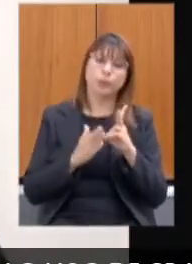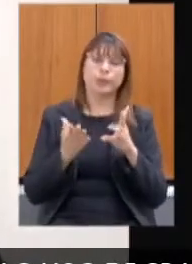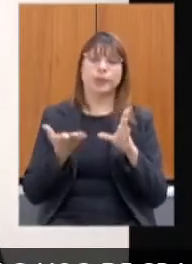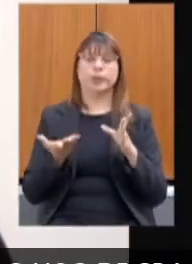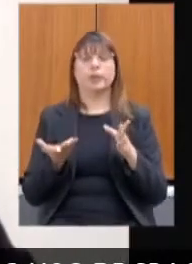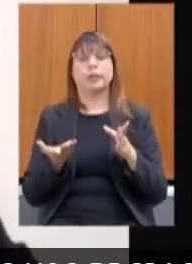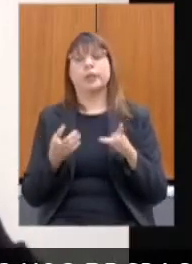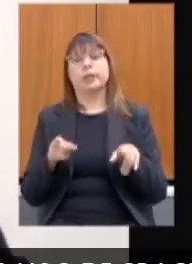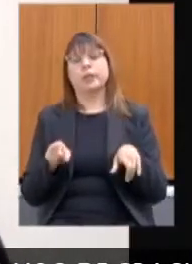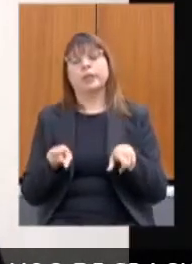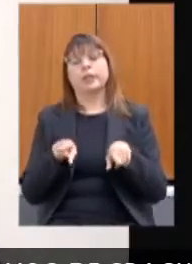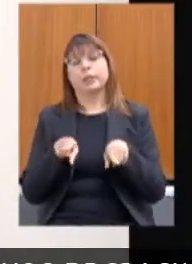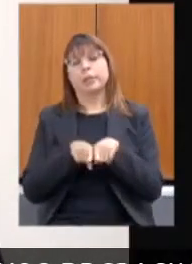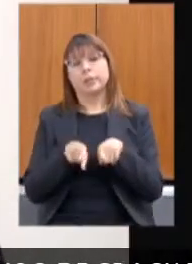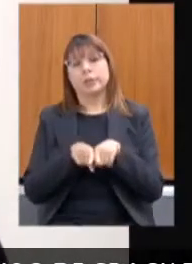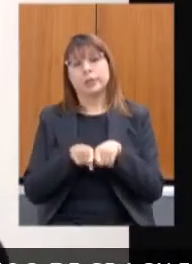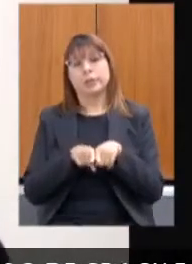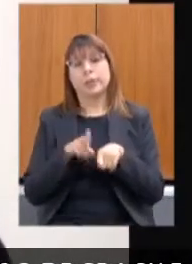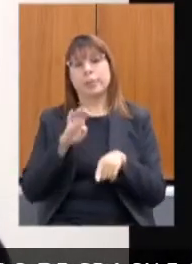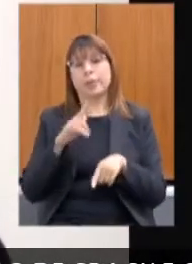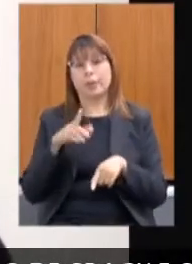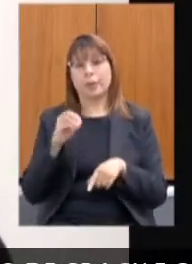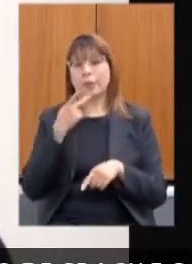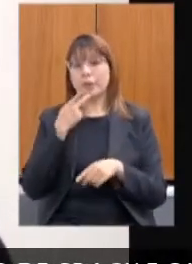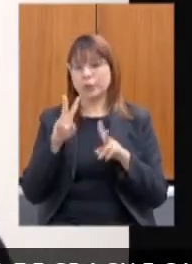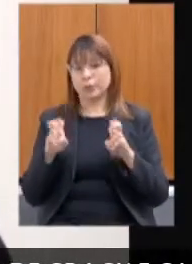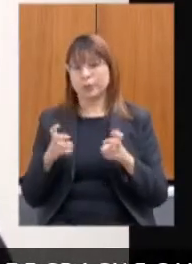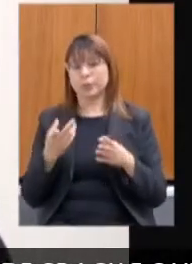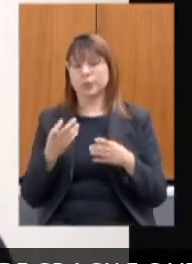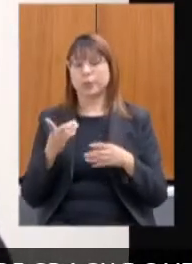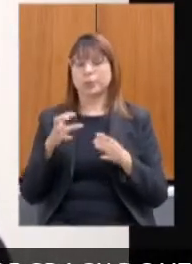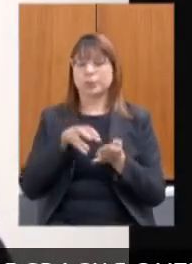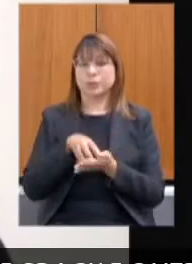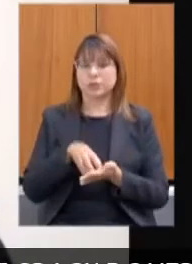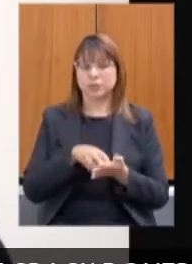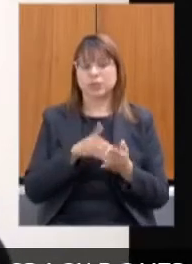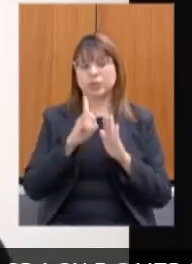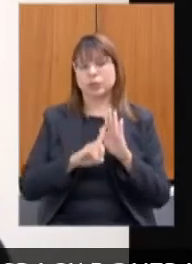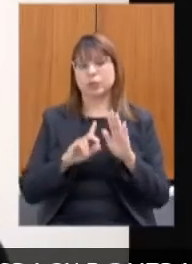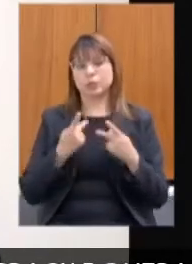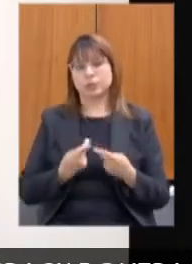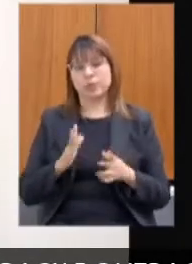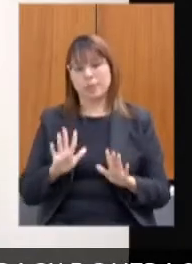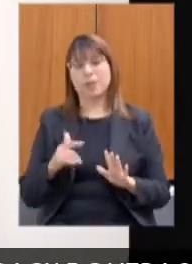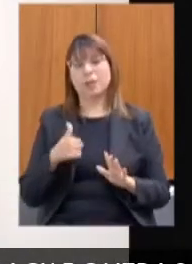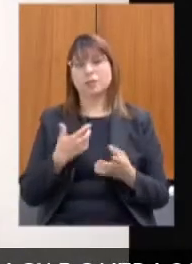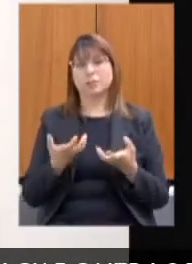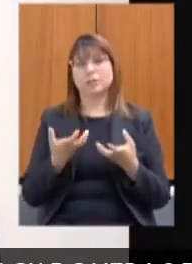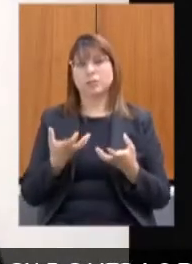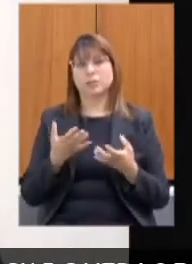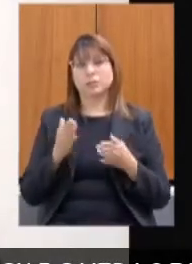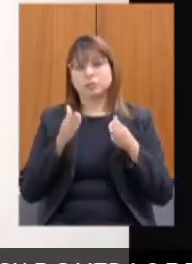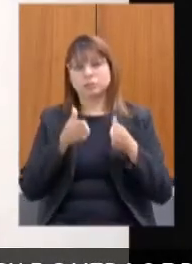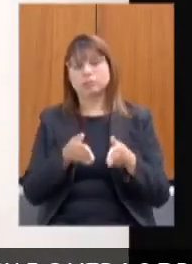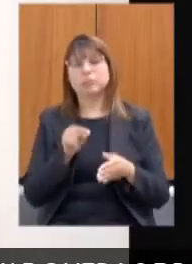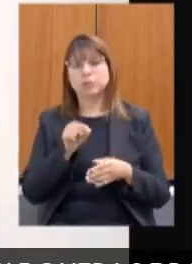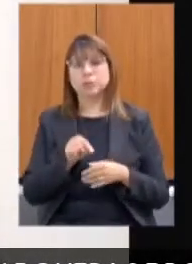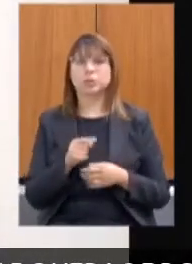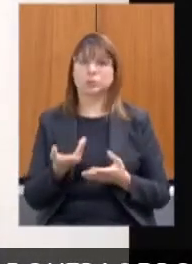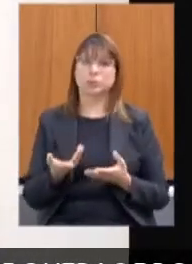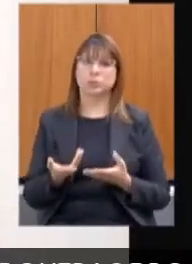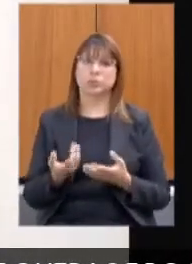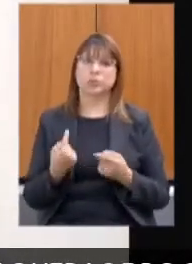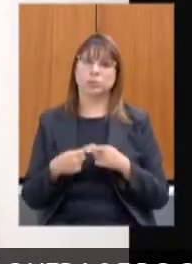deputado Betão mencionou uma questão dos centros de direitos humanos que nos preocupam muito, mas eu queria me fixar nisso, porque